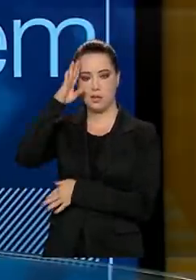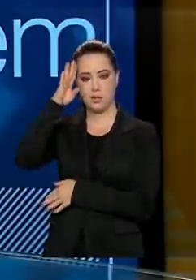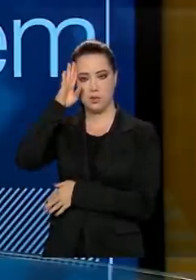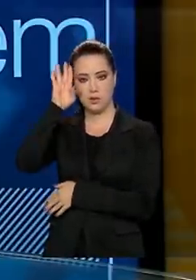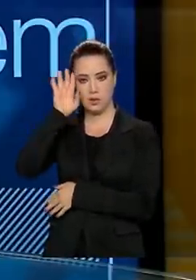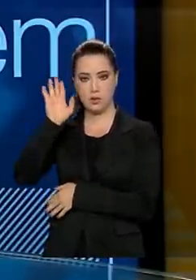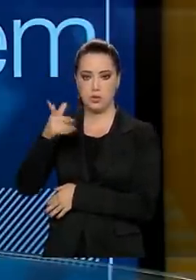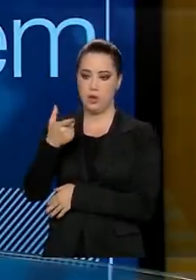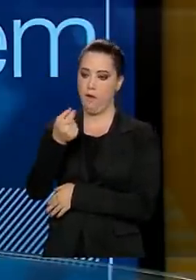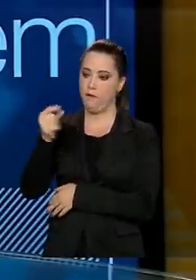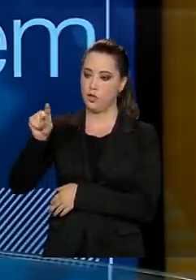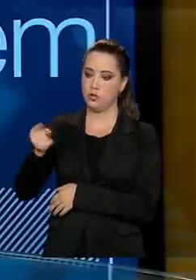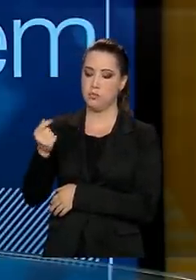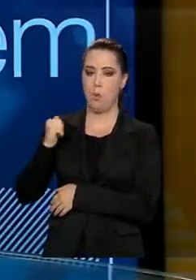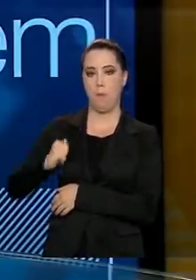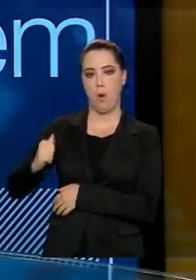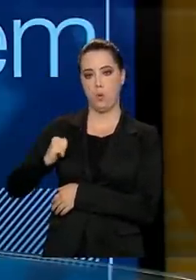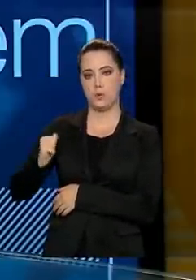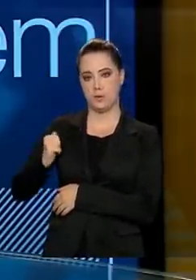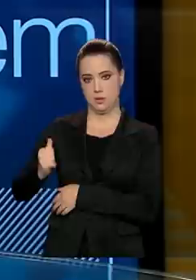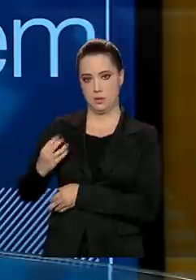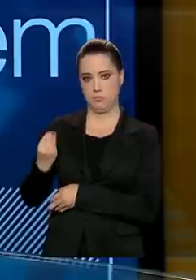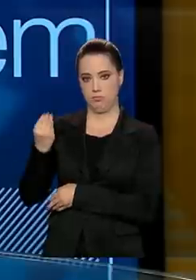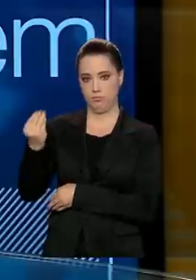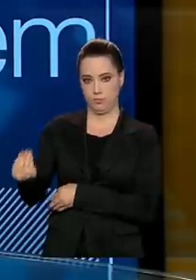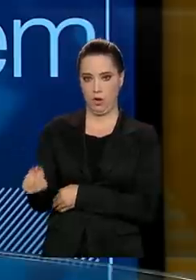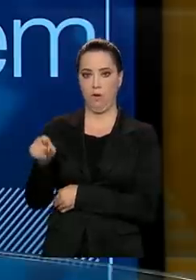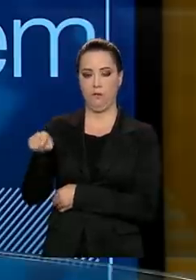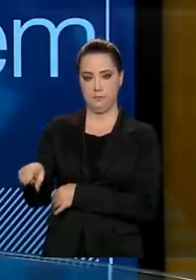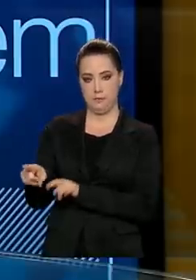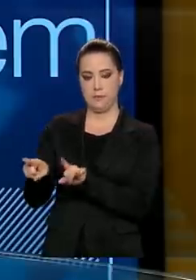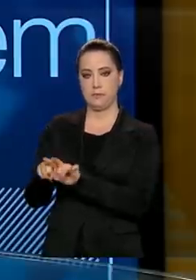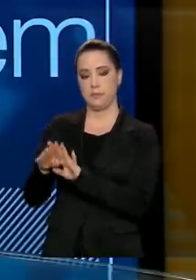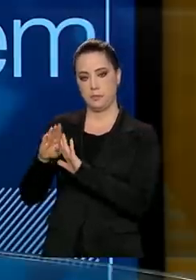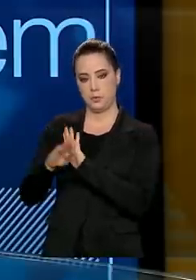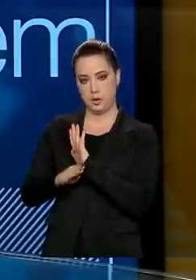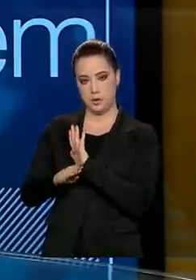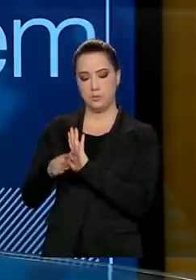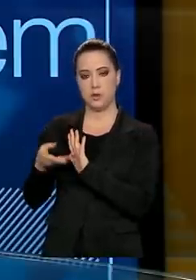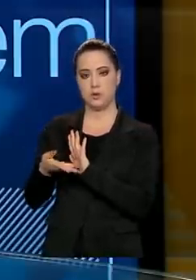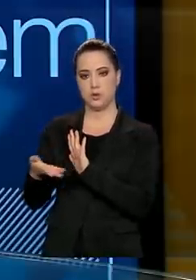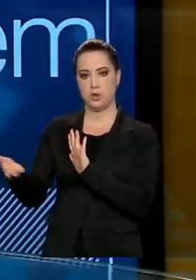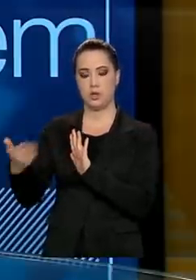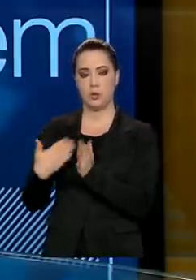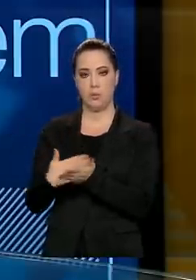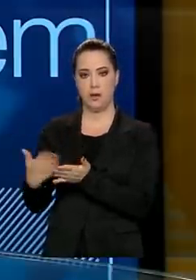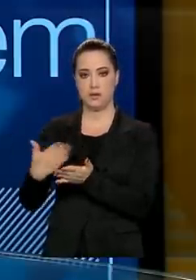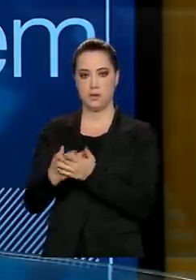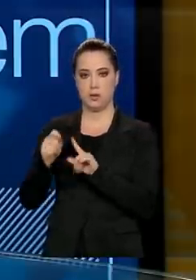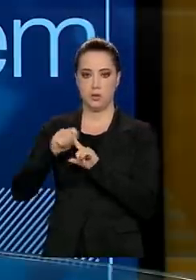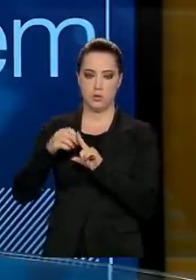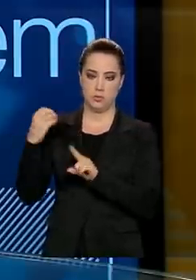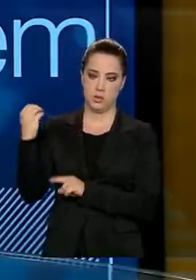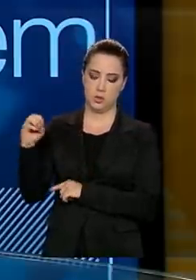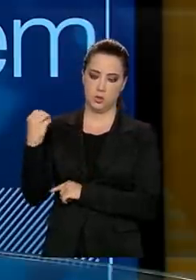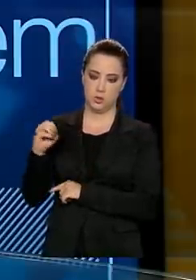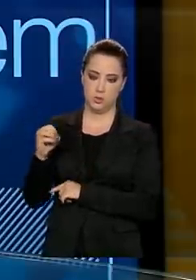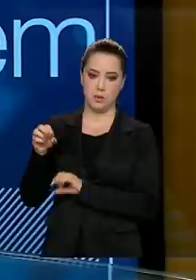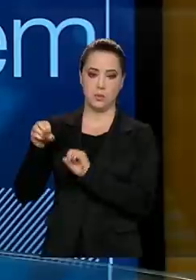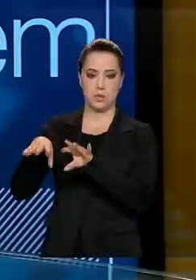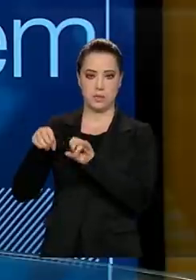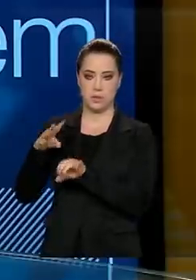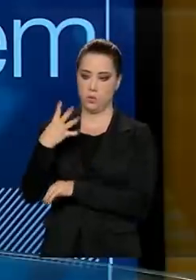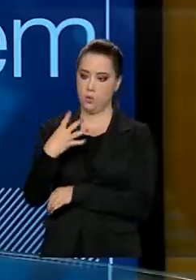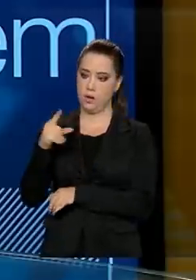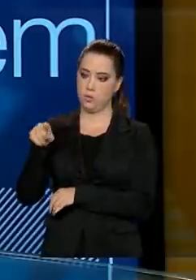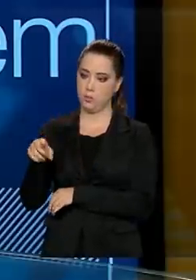menos, 20 mil bolsas nesses projetos que lançamos agora, no mês de outubro, o Educação 4.0,